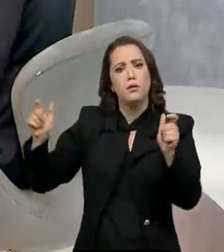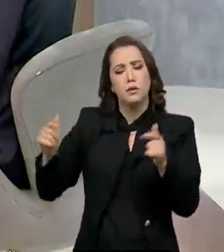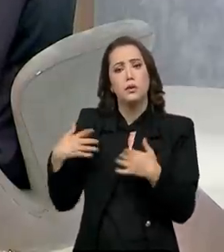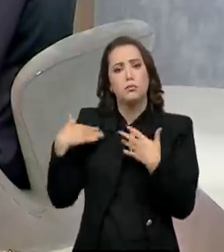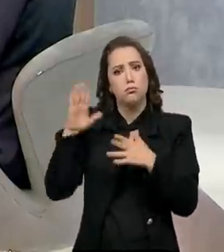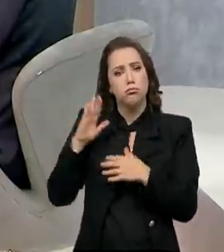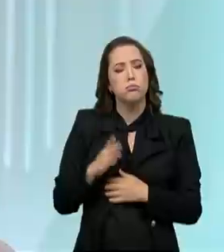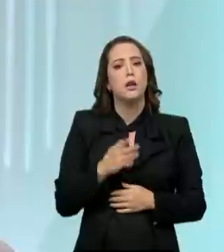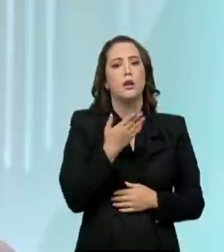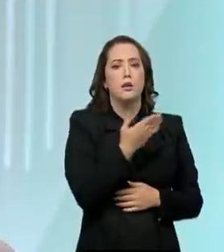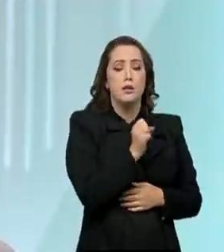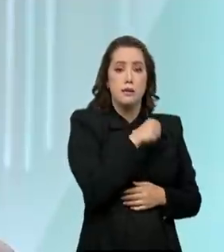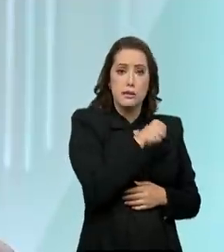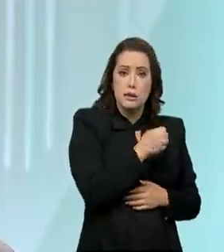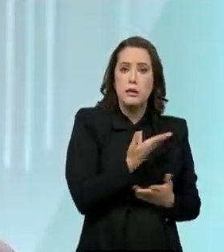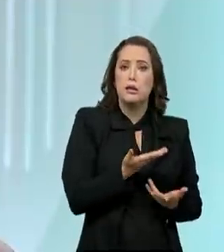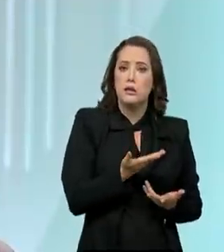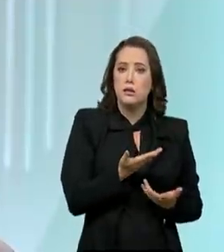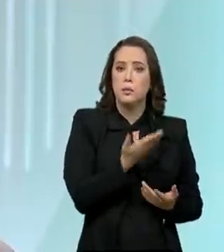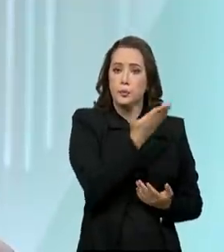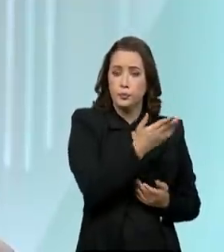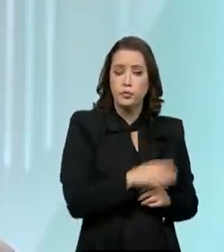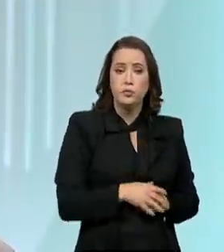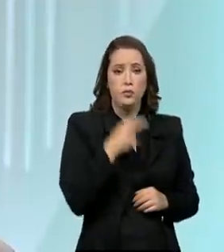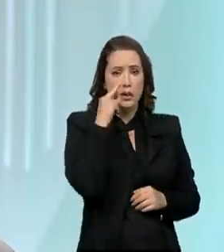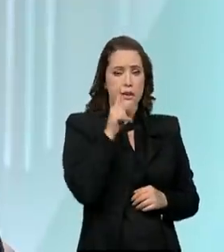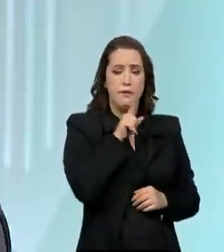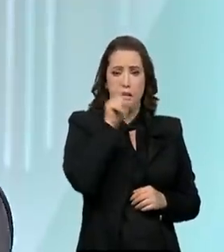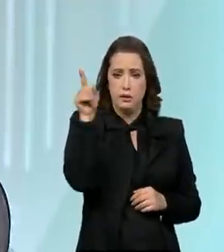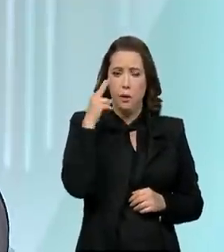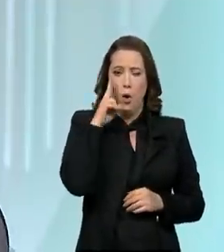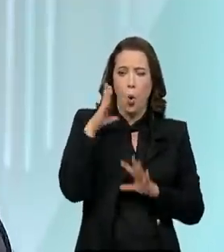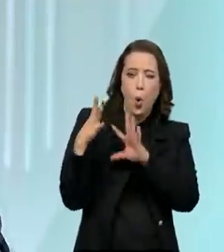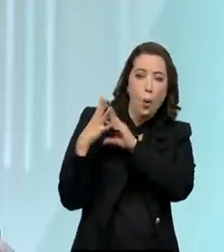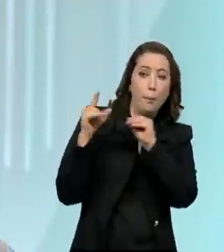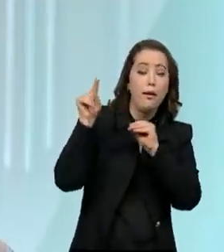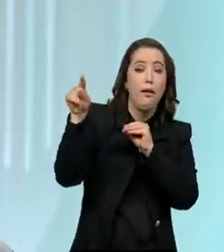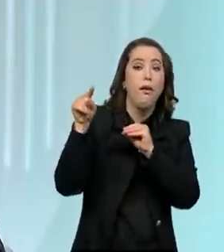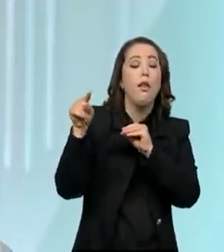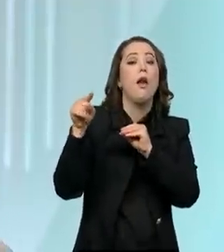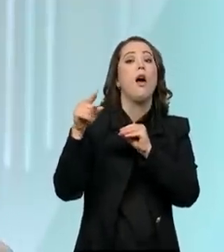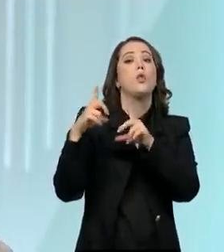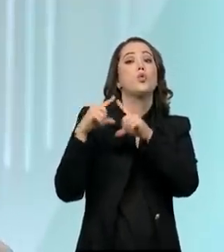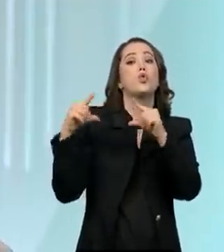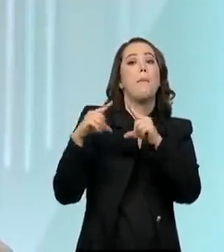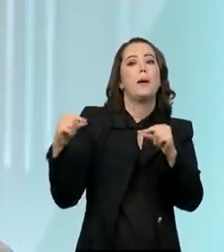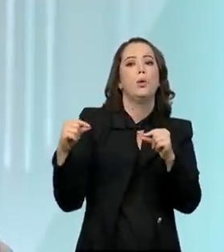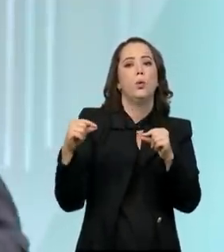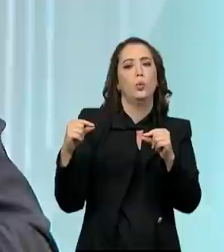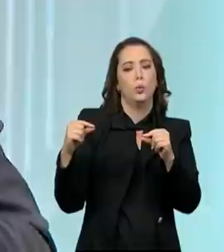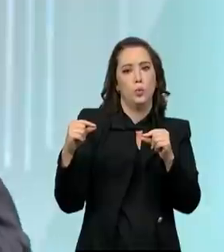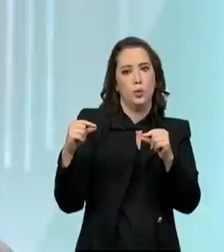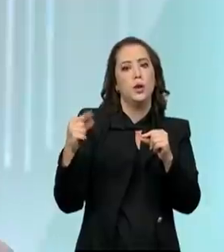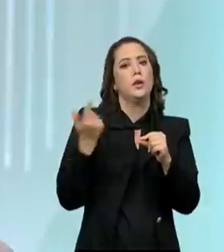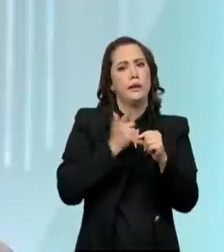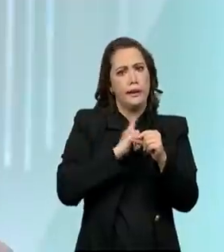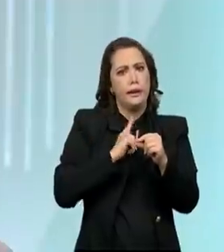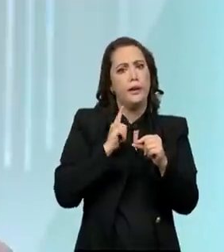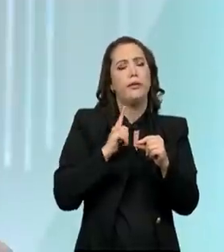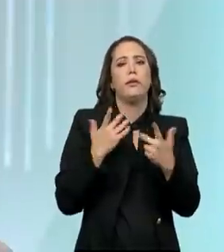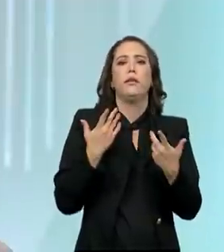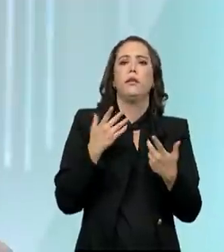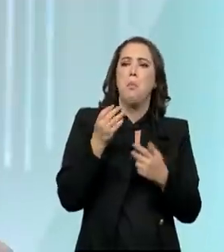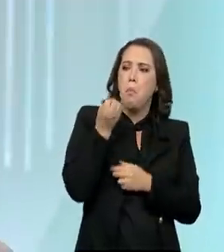drasticamente. interlocução. E aí você pega algo que foi feito de bom no Japão, no México, na África do Sul, e você traz para o Brasil, e o Brasil melhora.